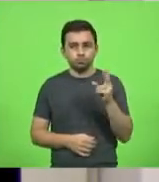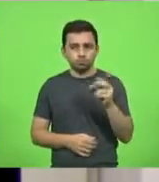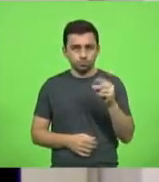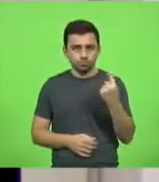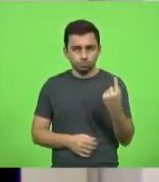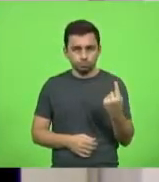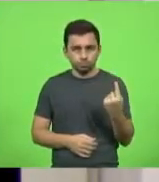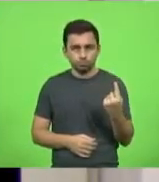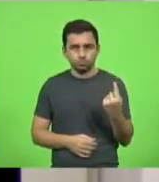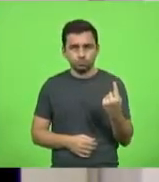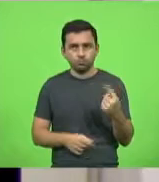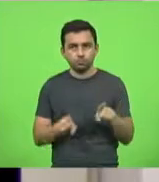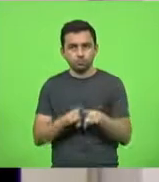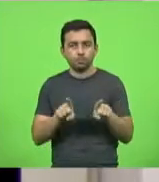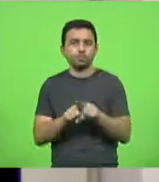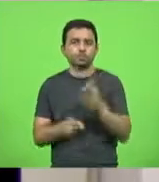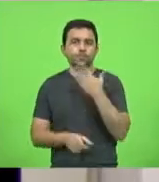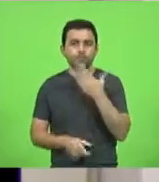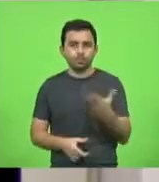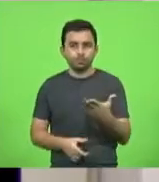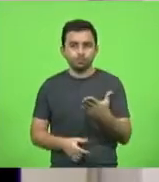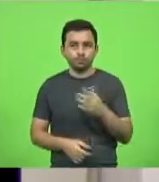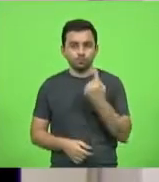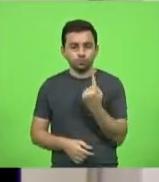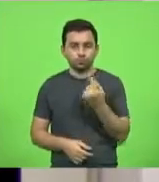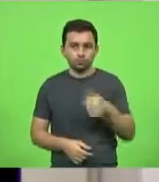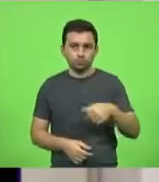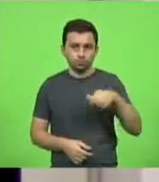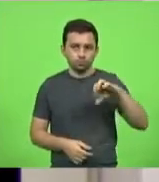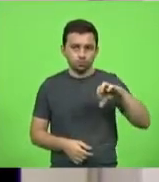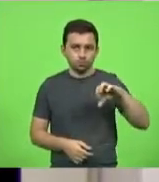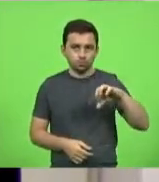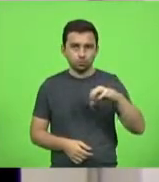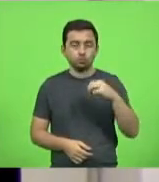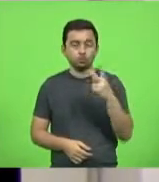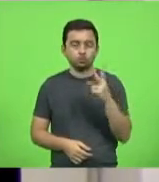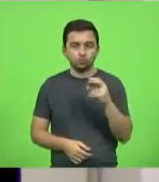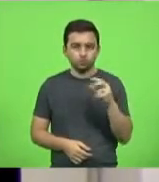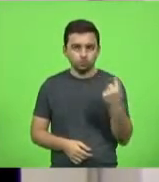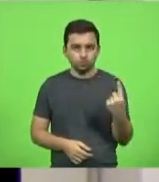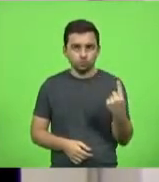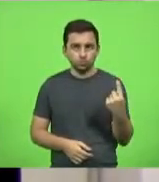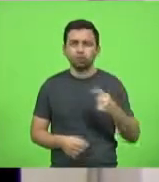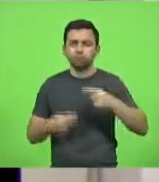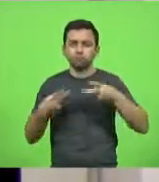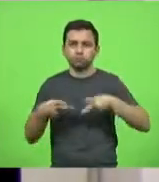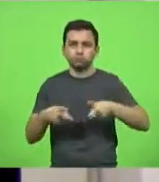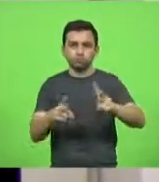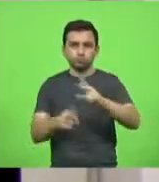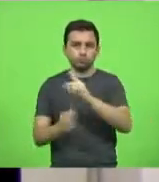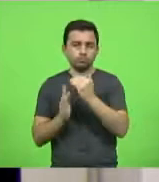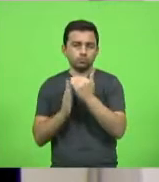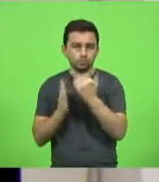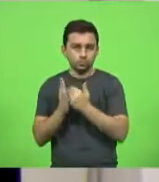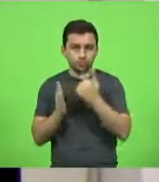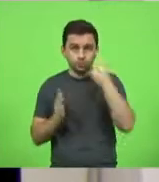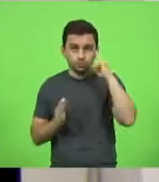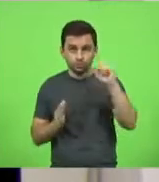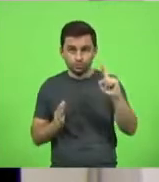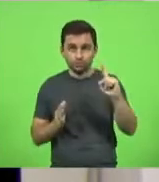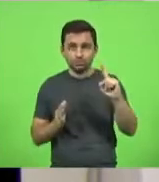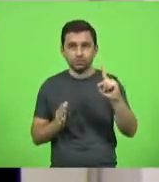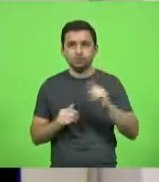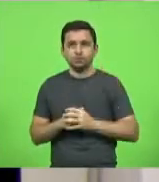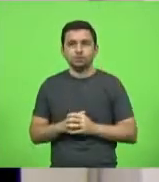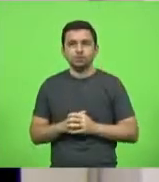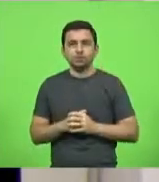o requerimento número 179 de 2021. Dando continuidade à ordem do dia, o senhor presidente deferiu